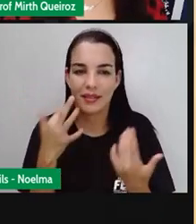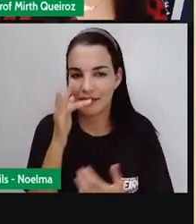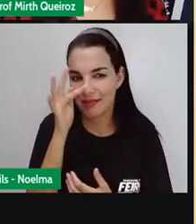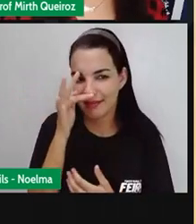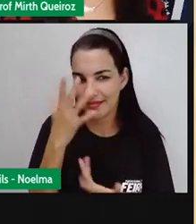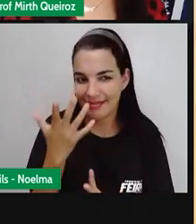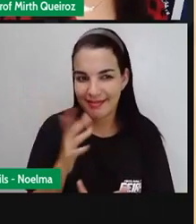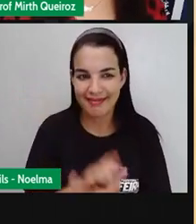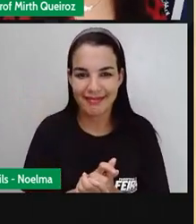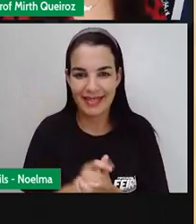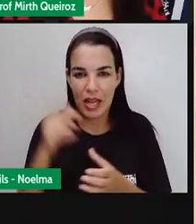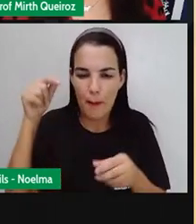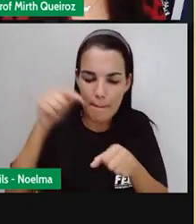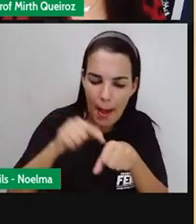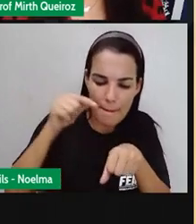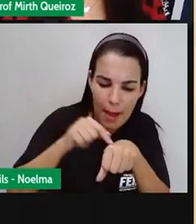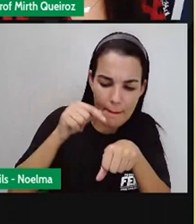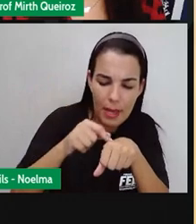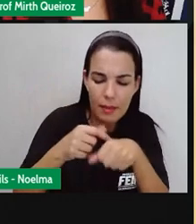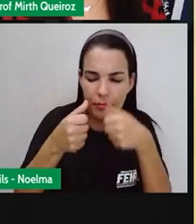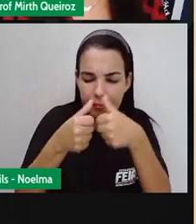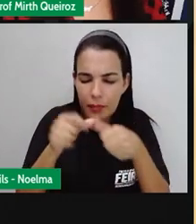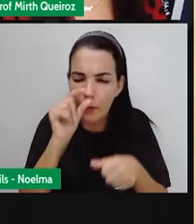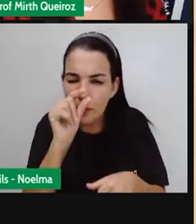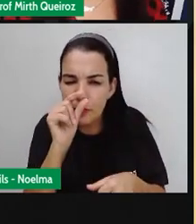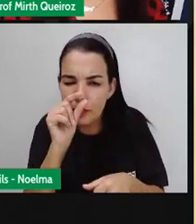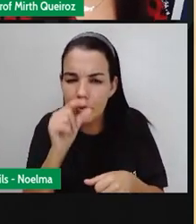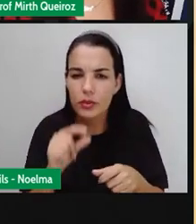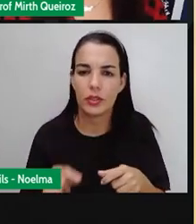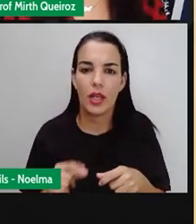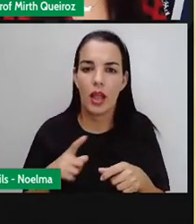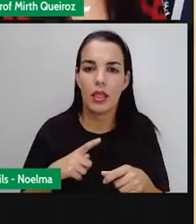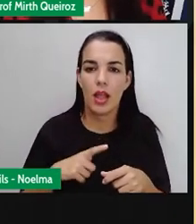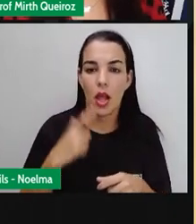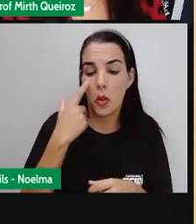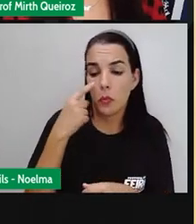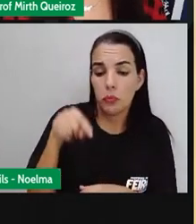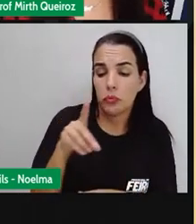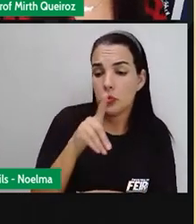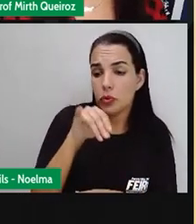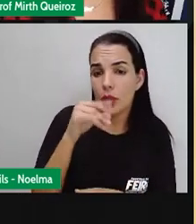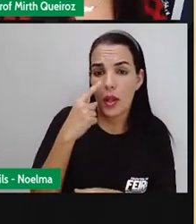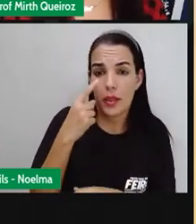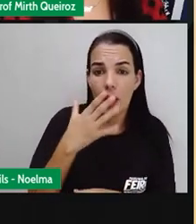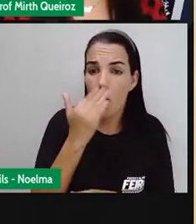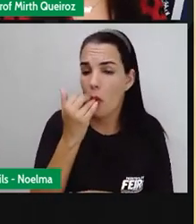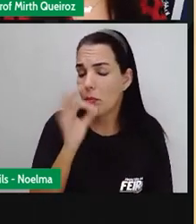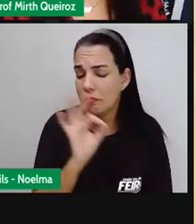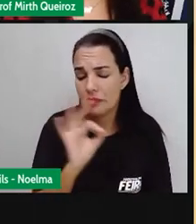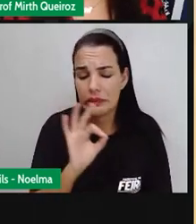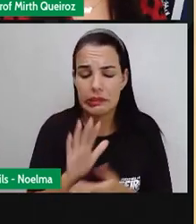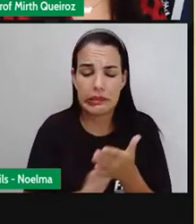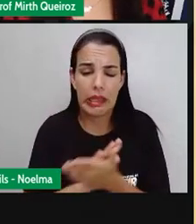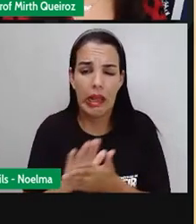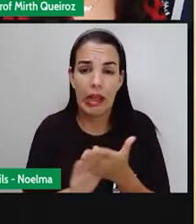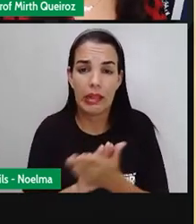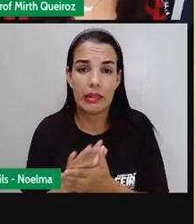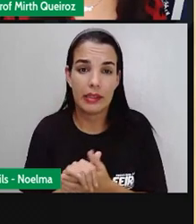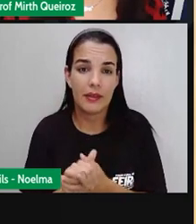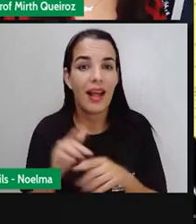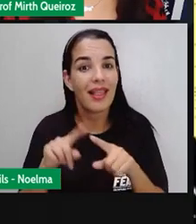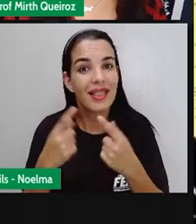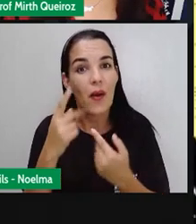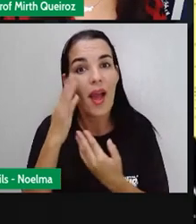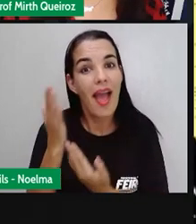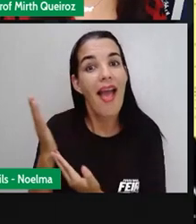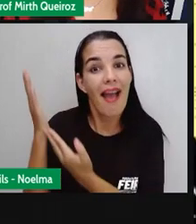Alfinês de miudinho, preguei na almofada. O dia que não te vejo, não como, não faço nada. Aí